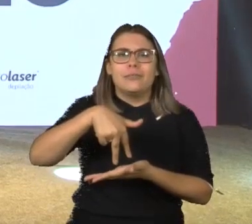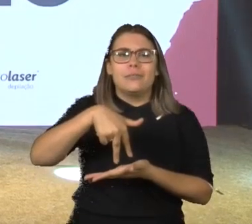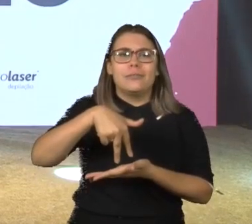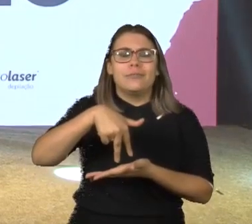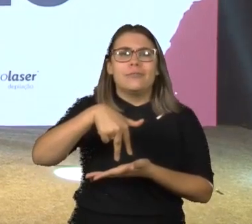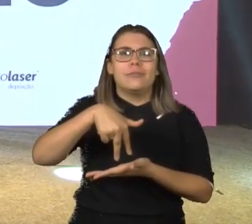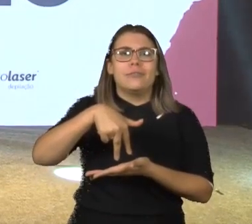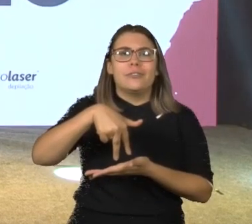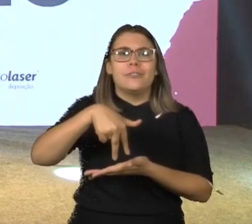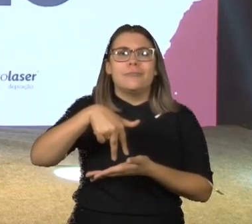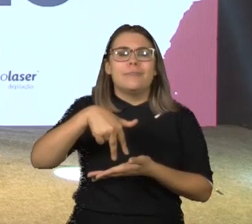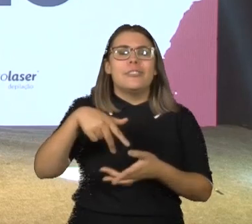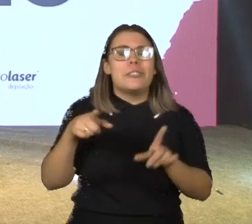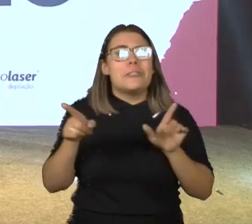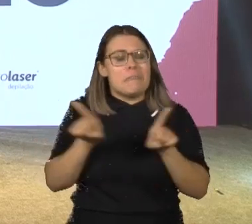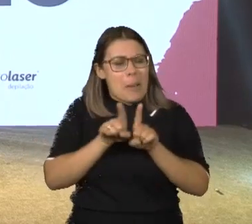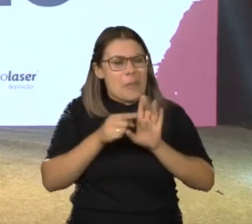Ah, e também para mostrar,